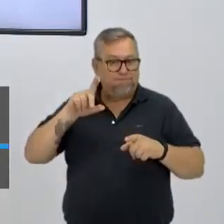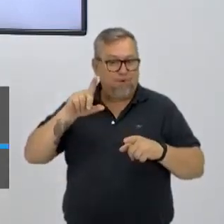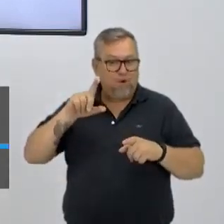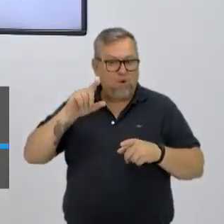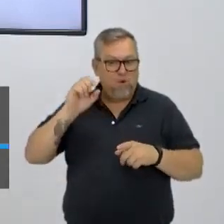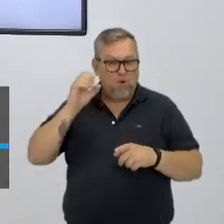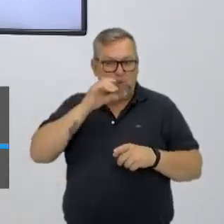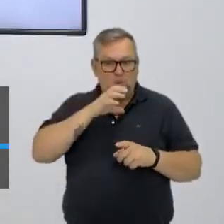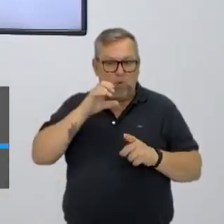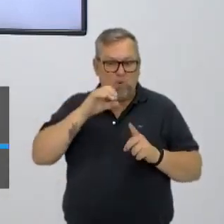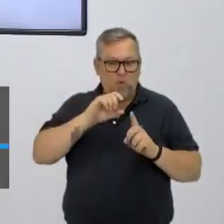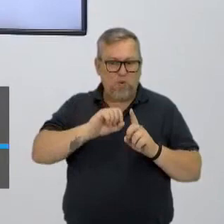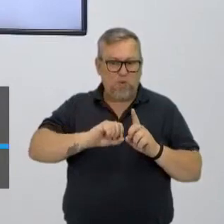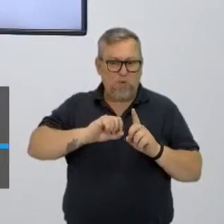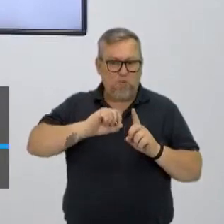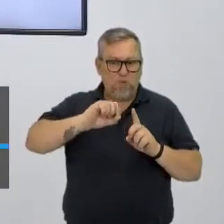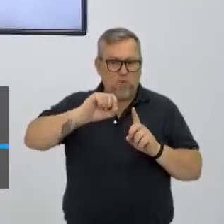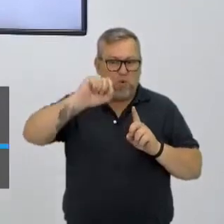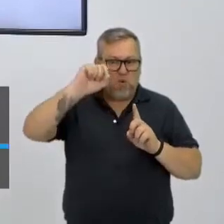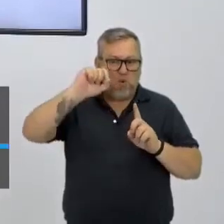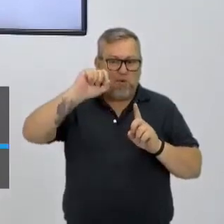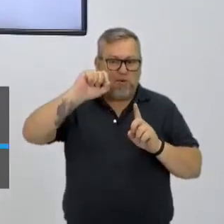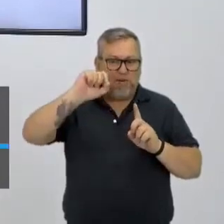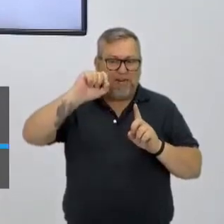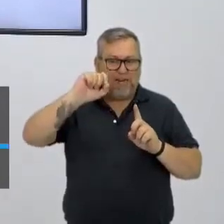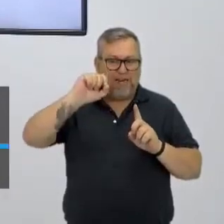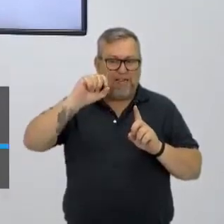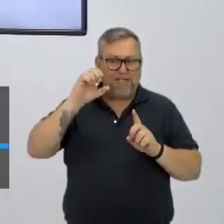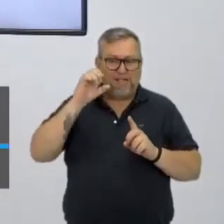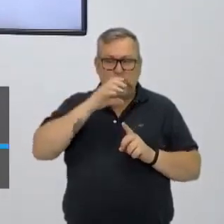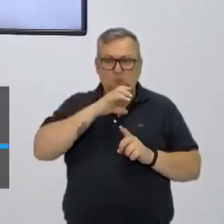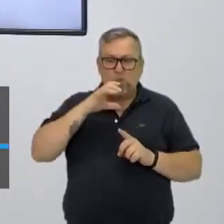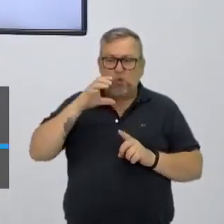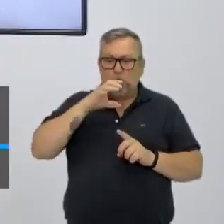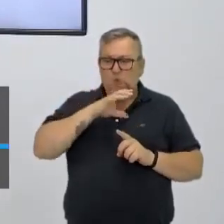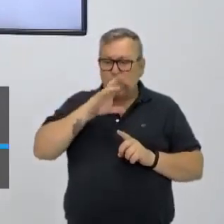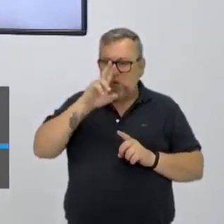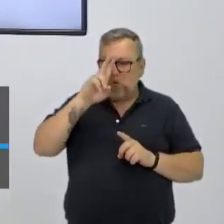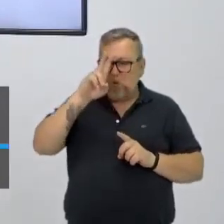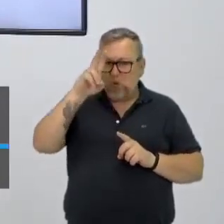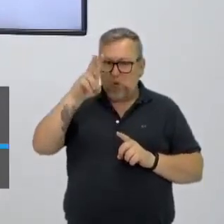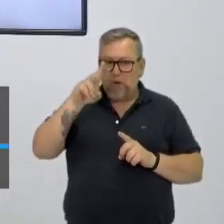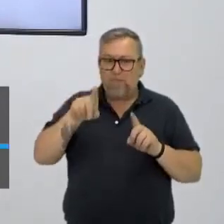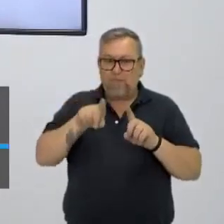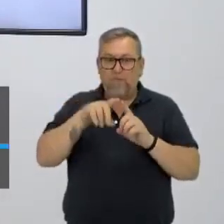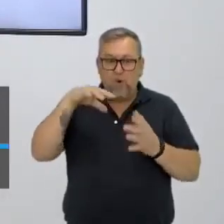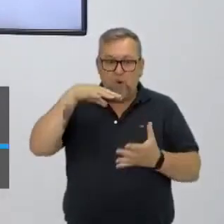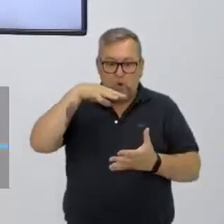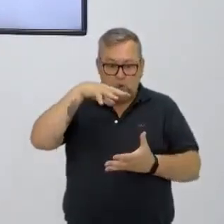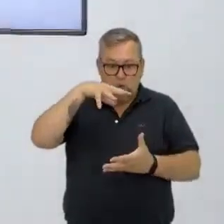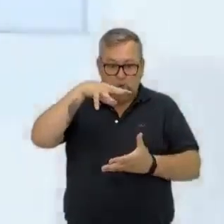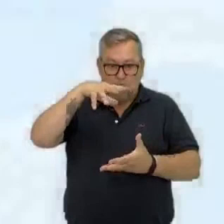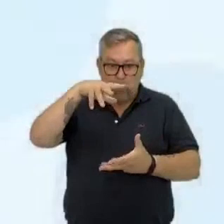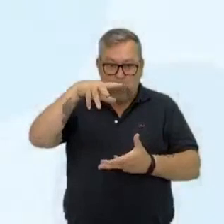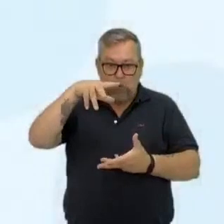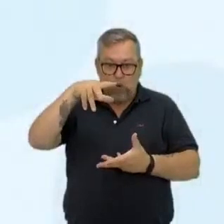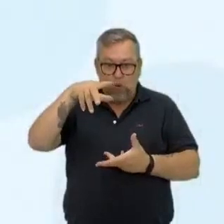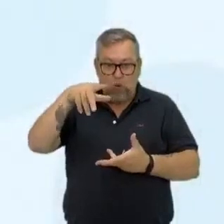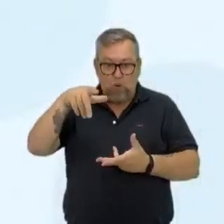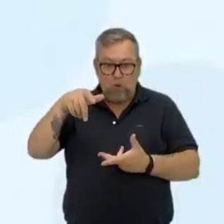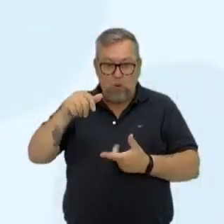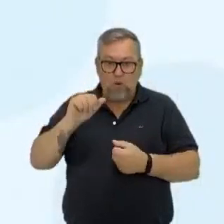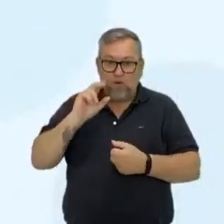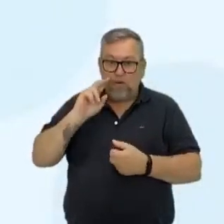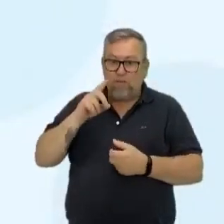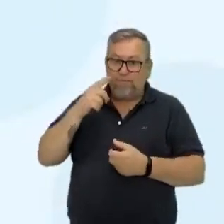anormal, fora da expectativa, esquentando muito, que é o aquecimento global. Você sabe o que é o aquecimento global?